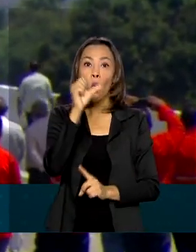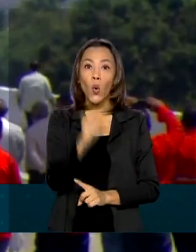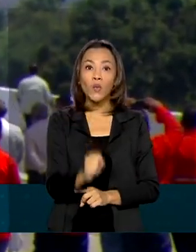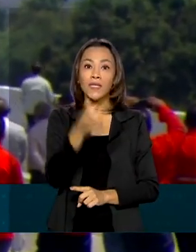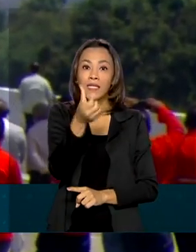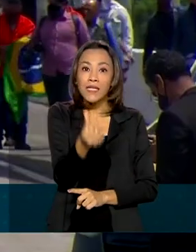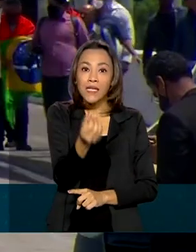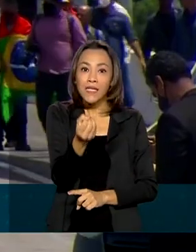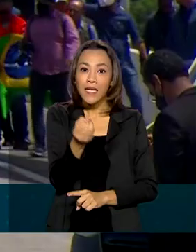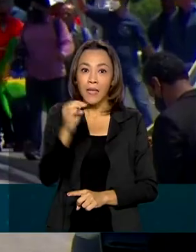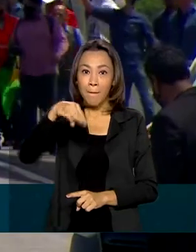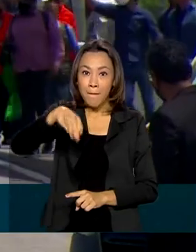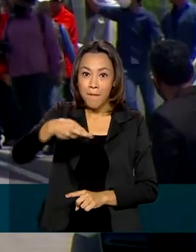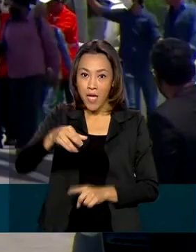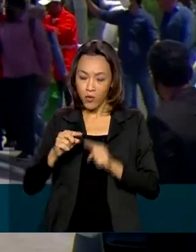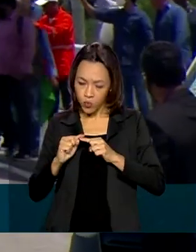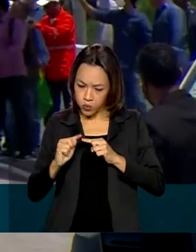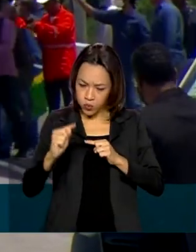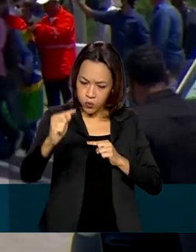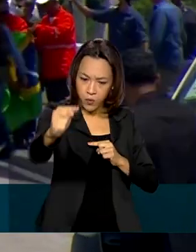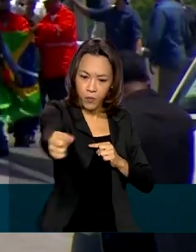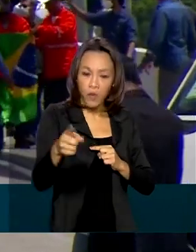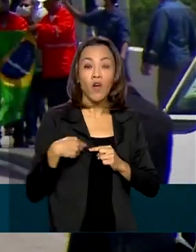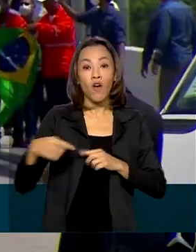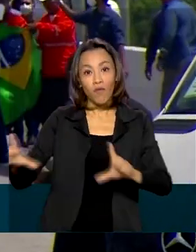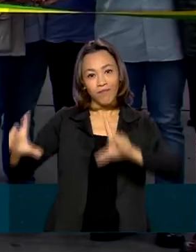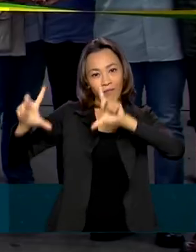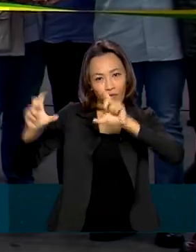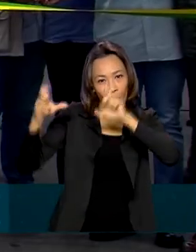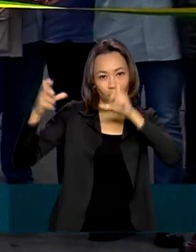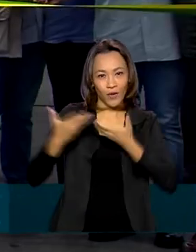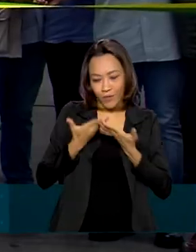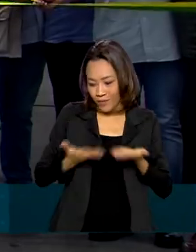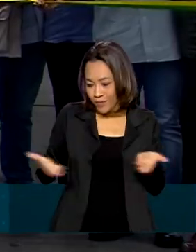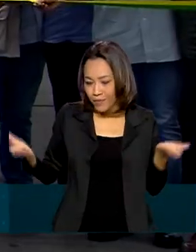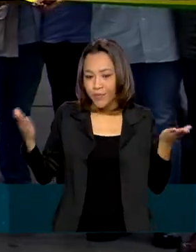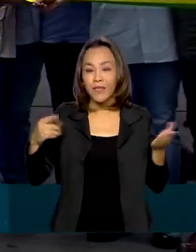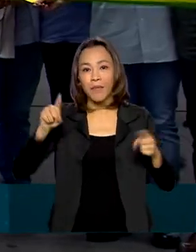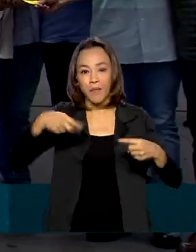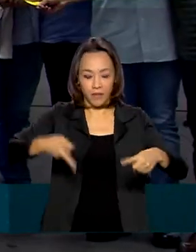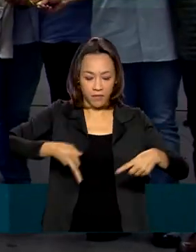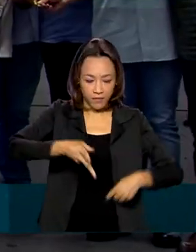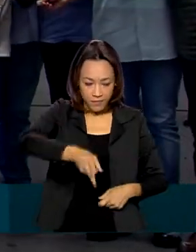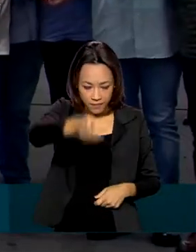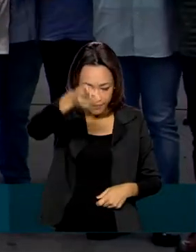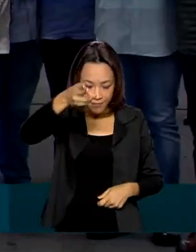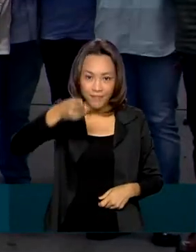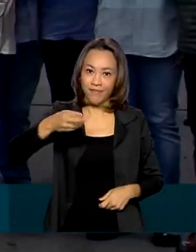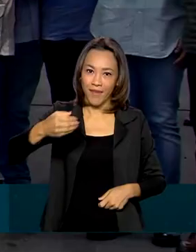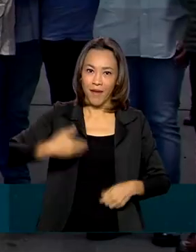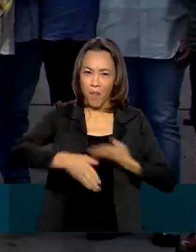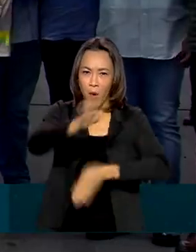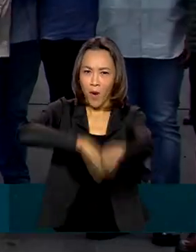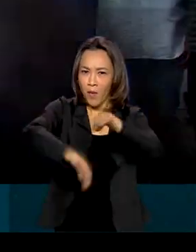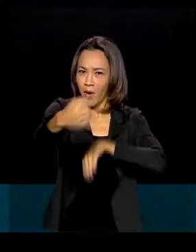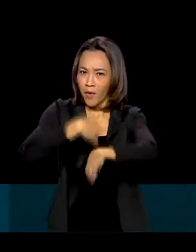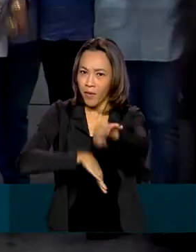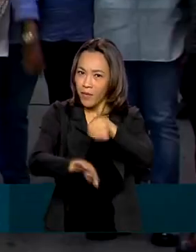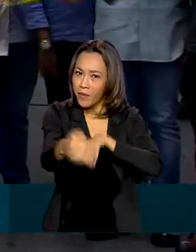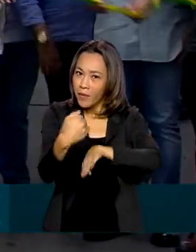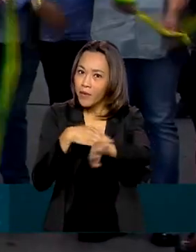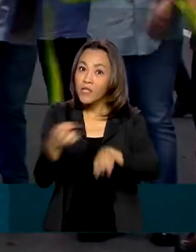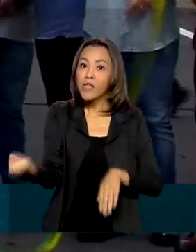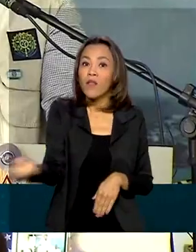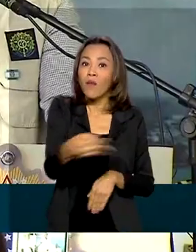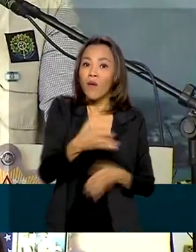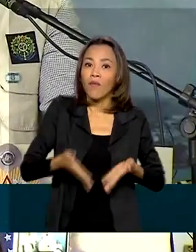metros de comprimento, tirou fotos com os operários da construção e cortou a faixa, liberando o tráfego no novo trecho